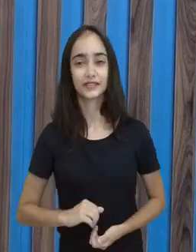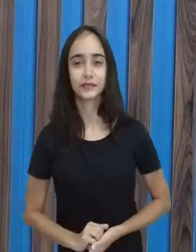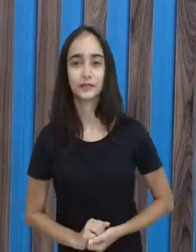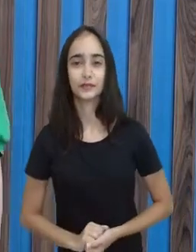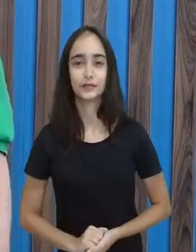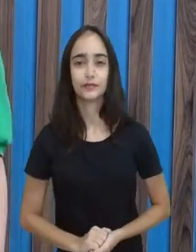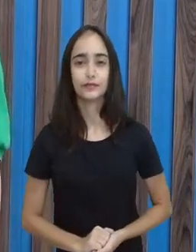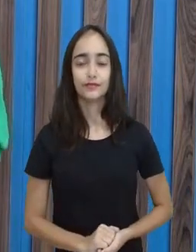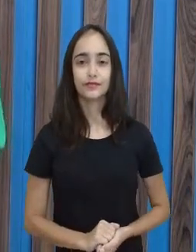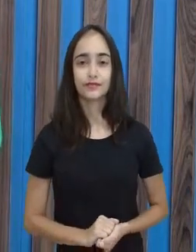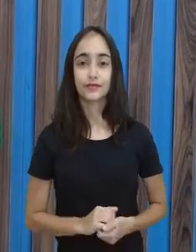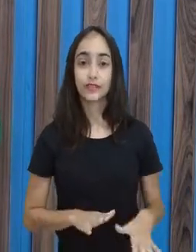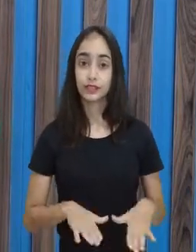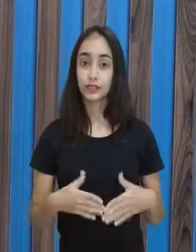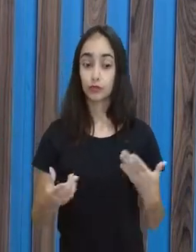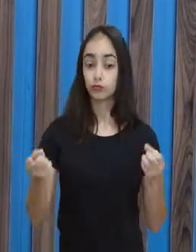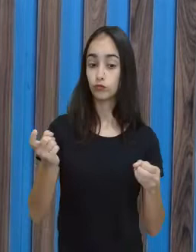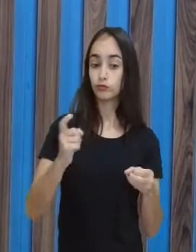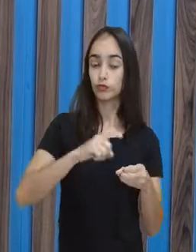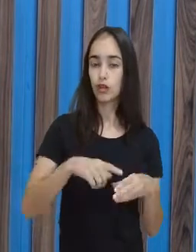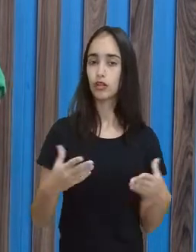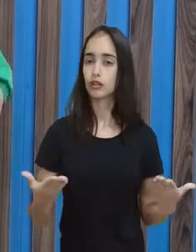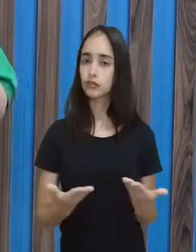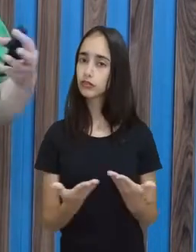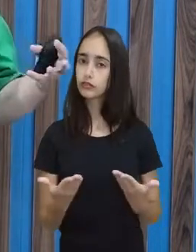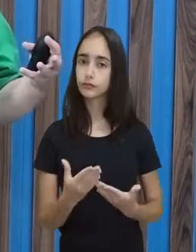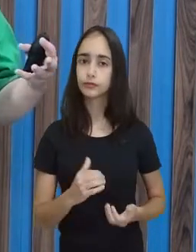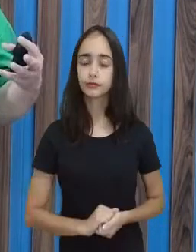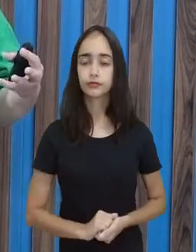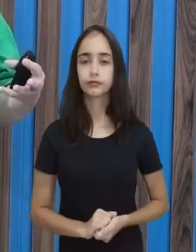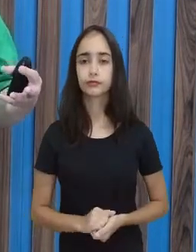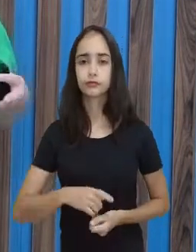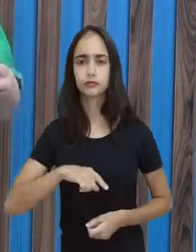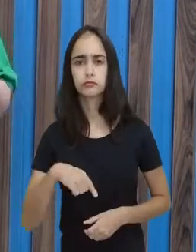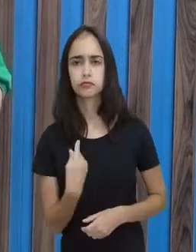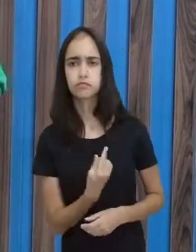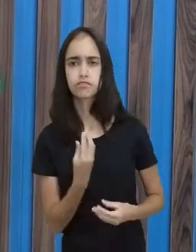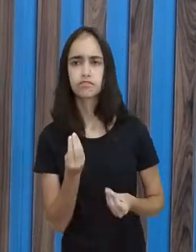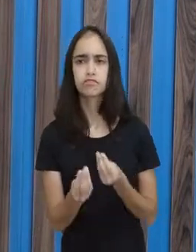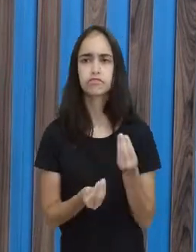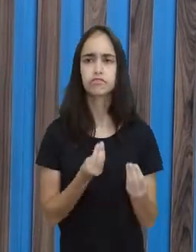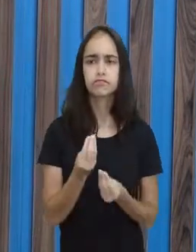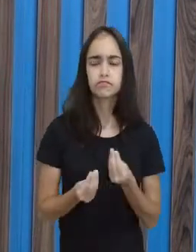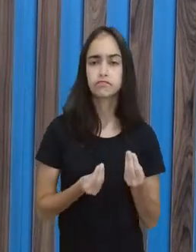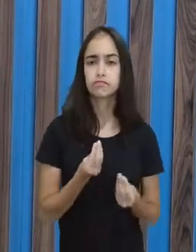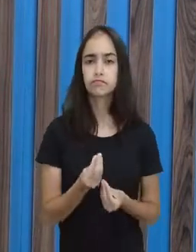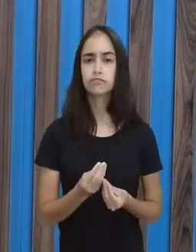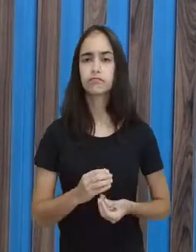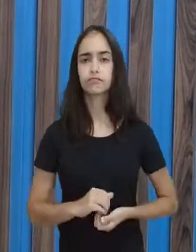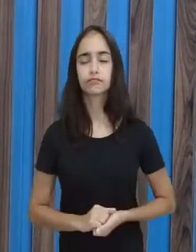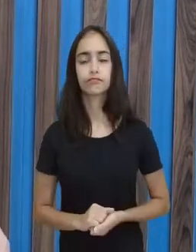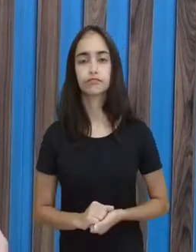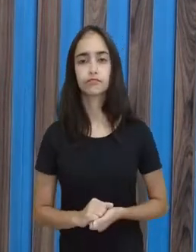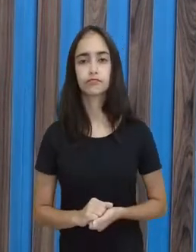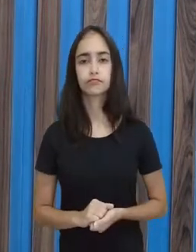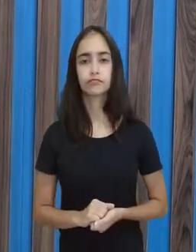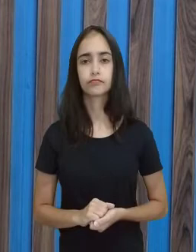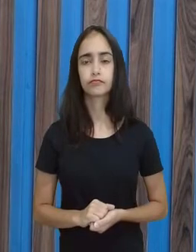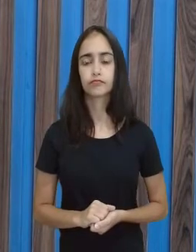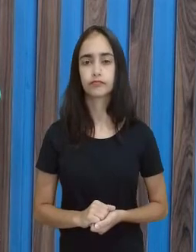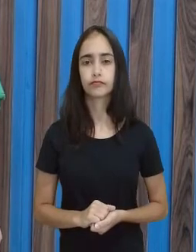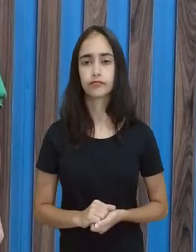Então, voltando, aqui é como a gente, da educação matemática, define